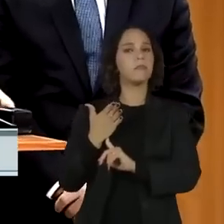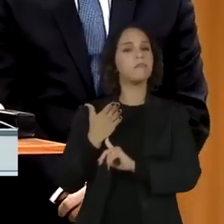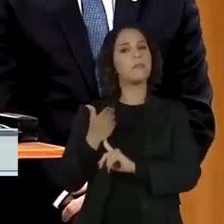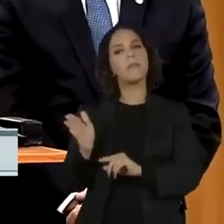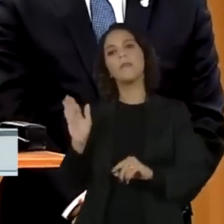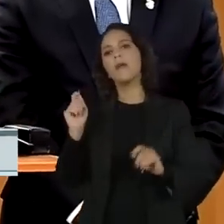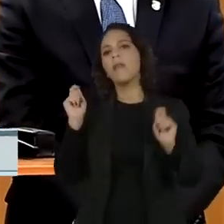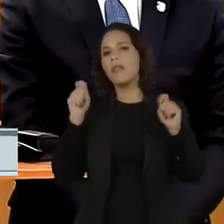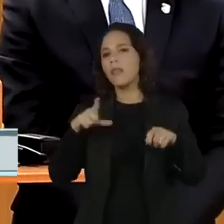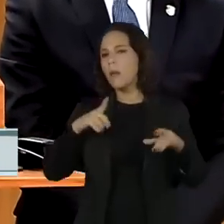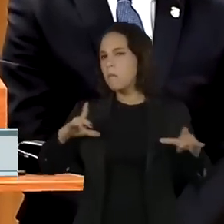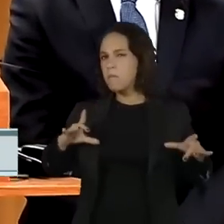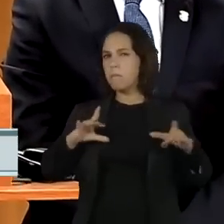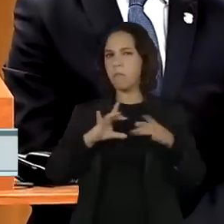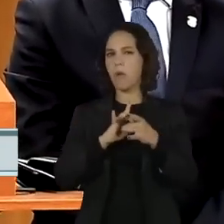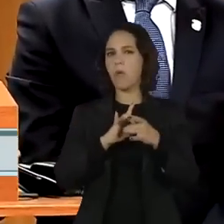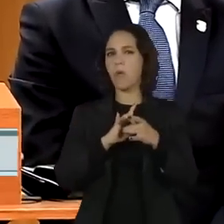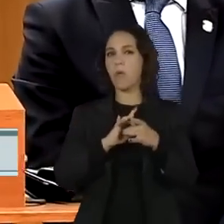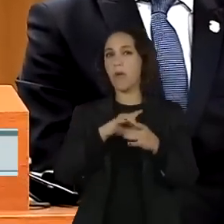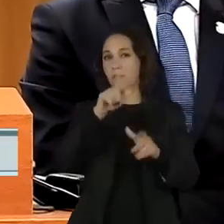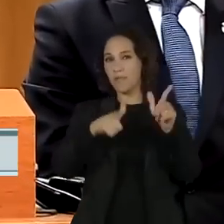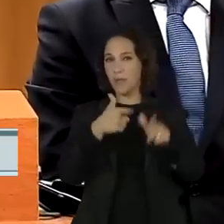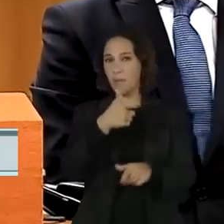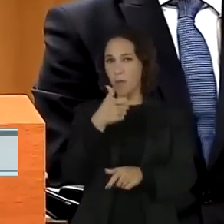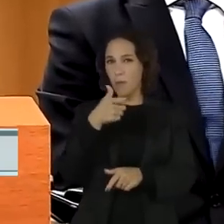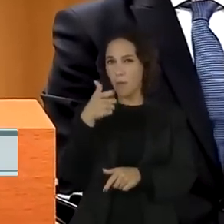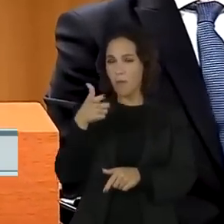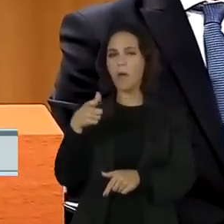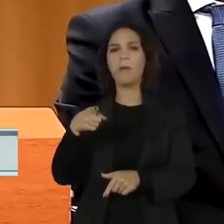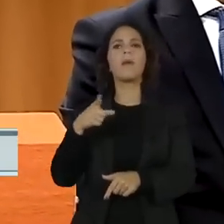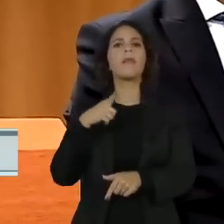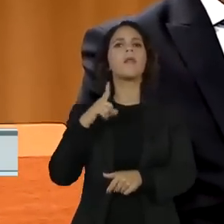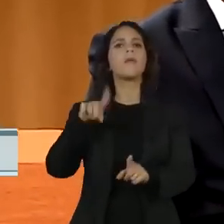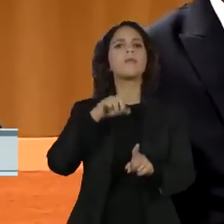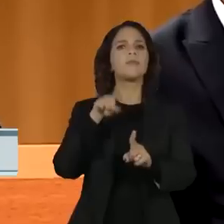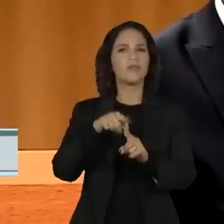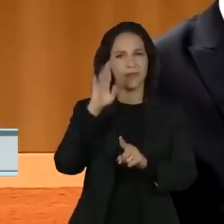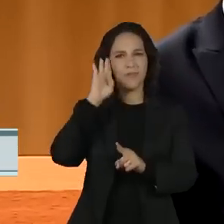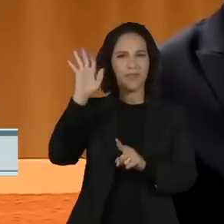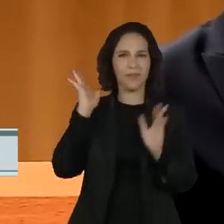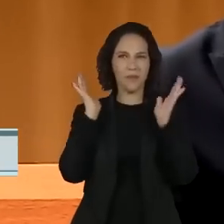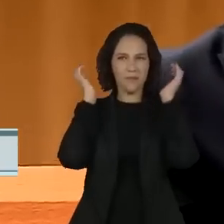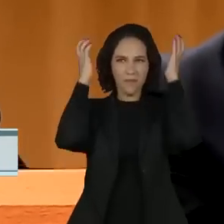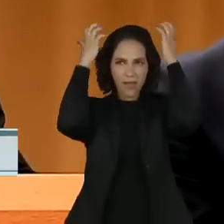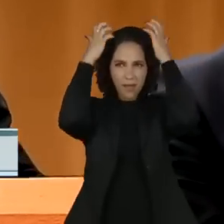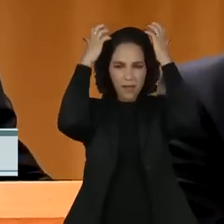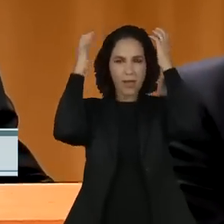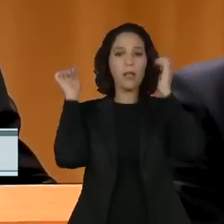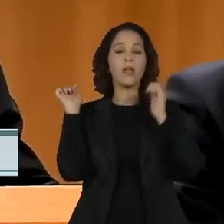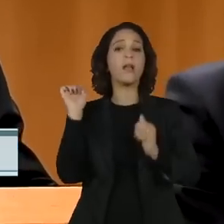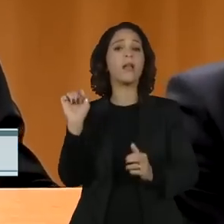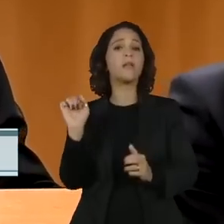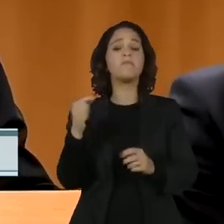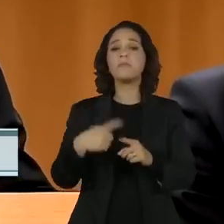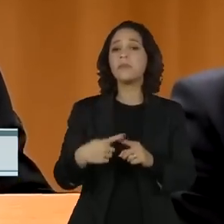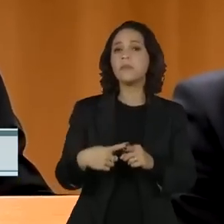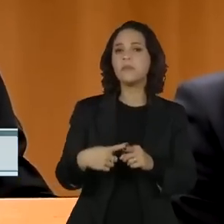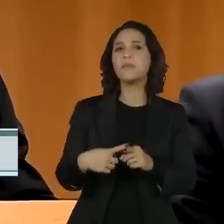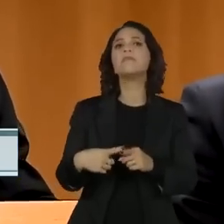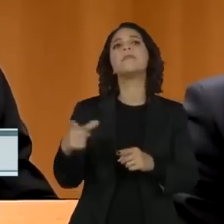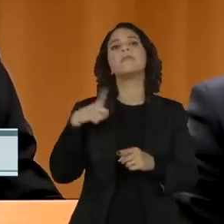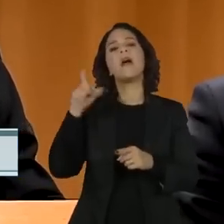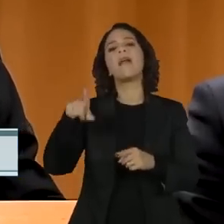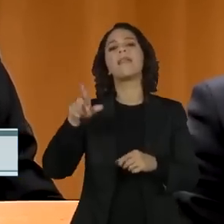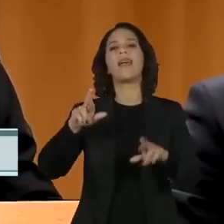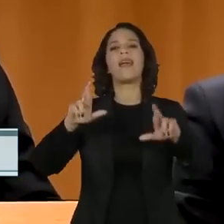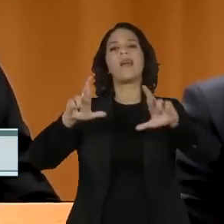vinculação desses homicídios, especialmente da vereadora Marielle, com a atuação das